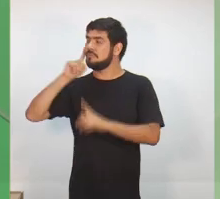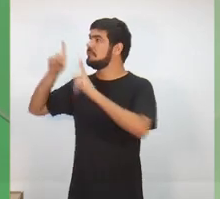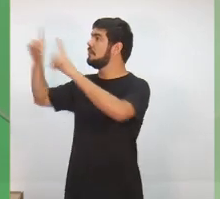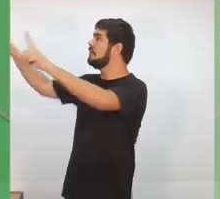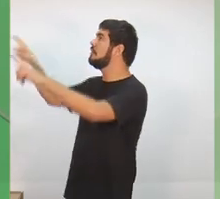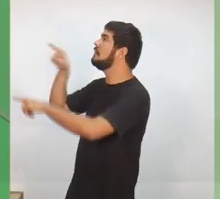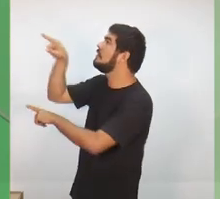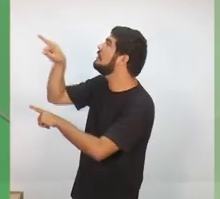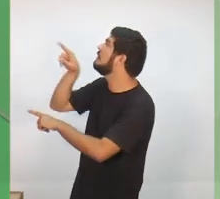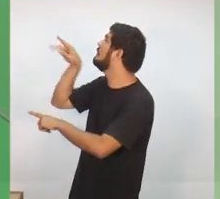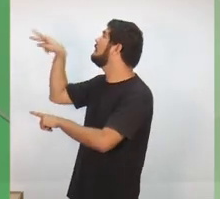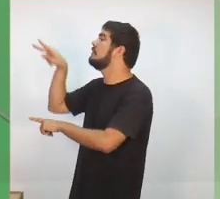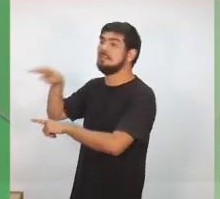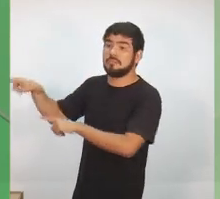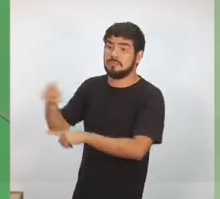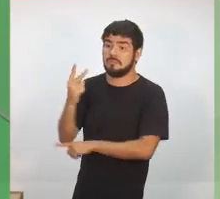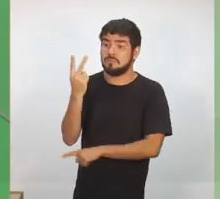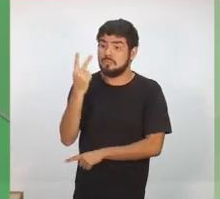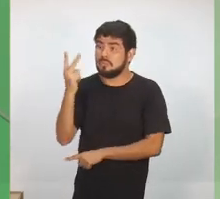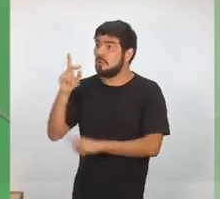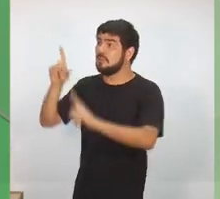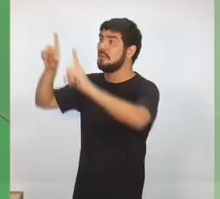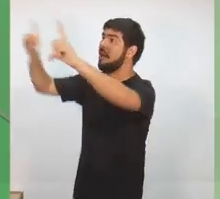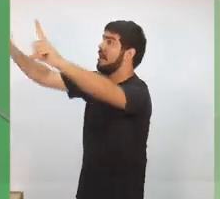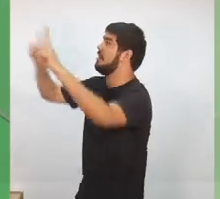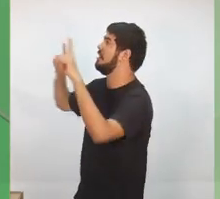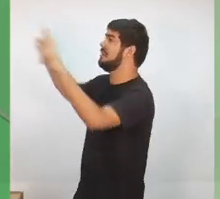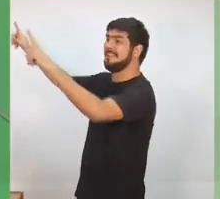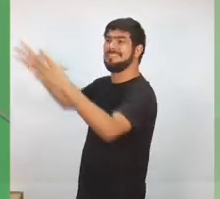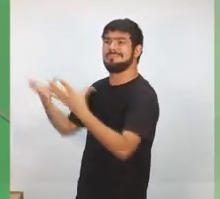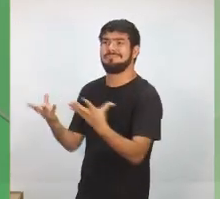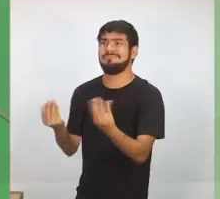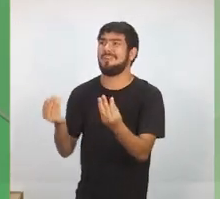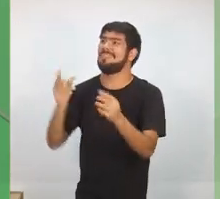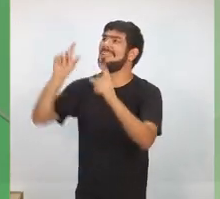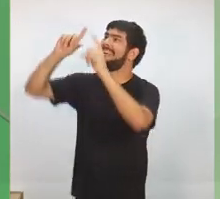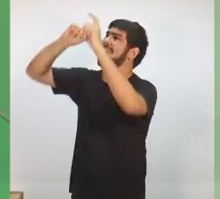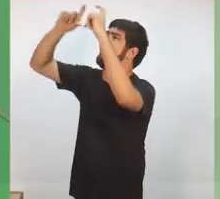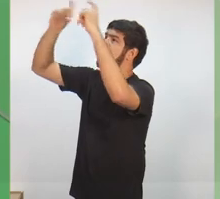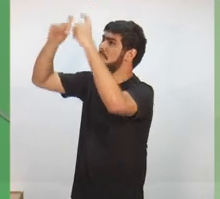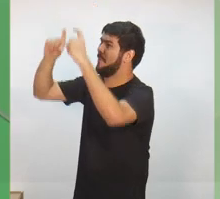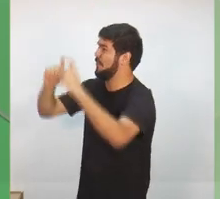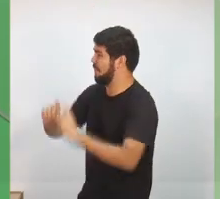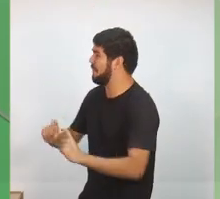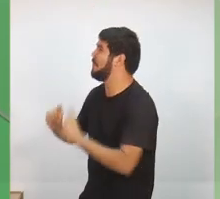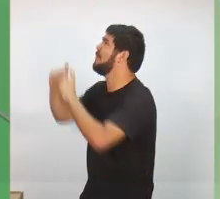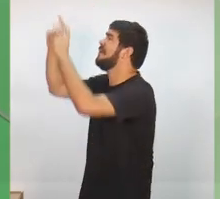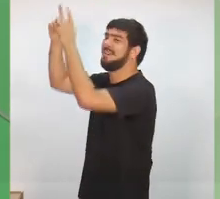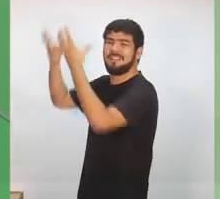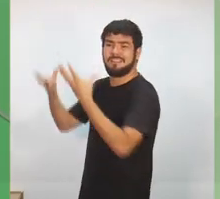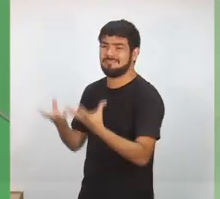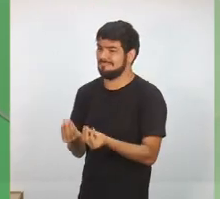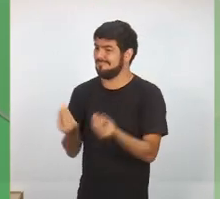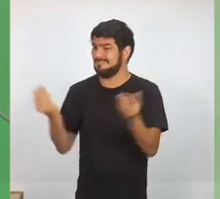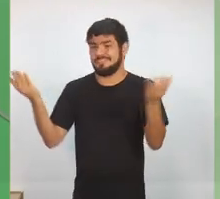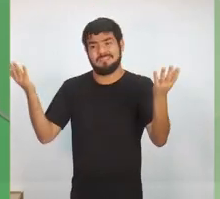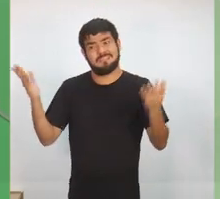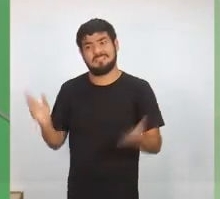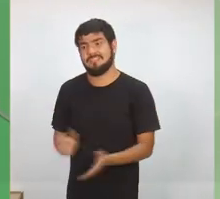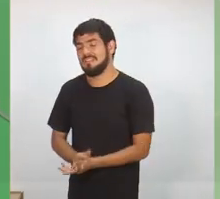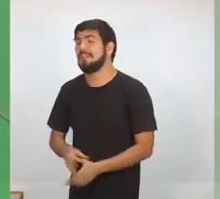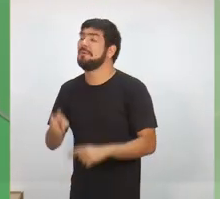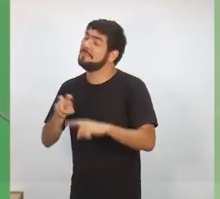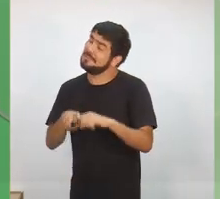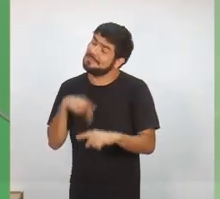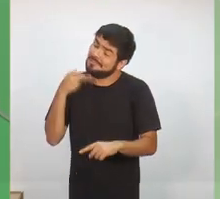Agora são dois monitoramentos, dois monitores para aquele monte de câmeras. É humanamente impossível acompanhar aquilo. É por isso que nós estamos dizendo